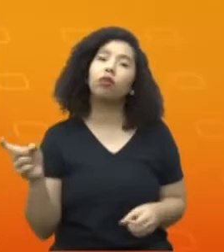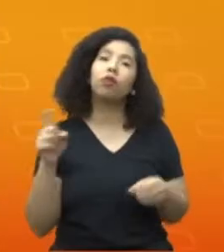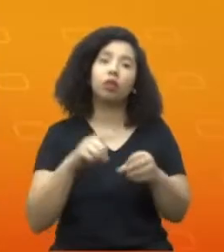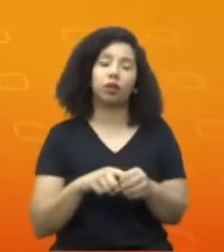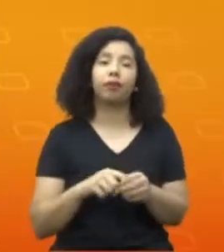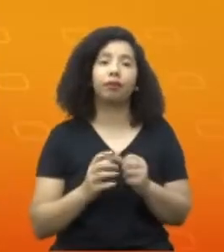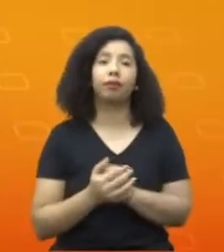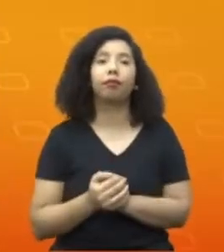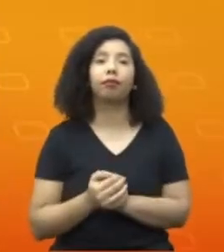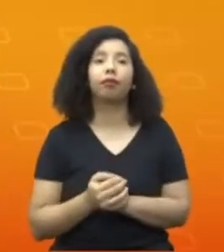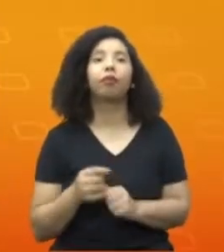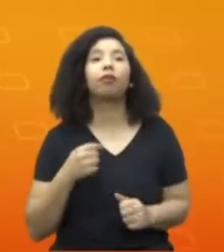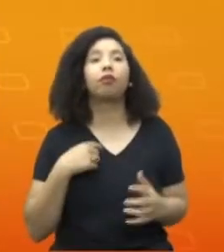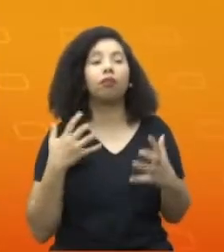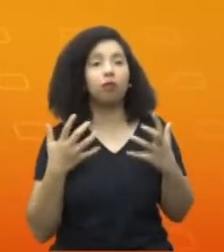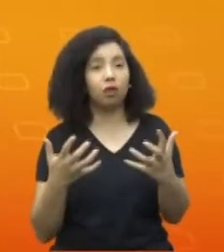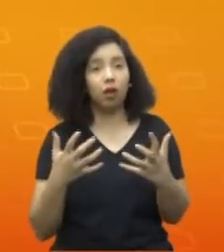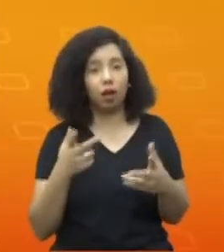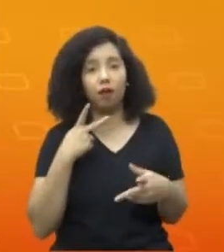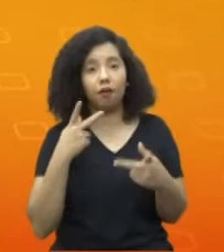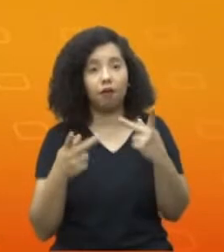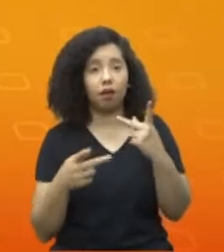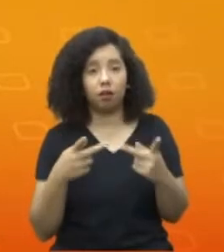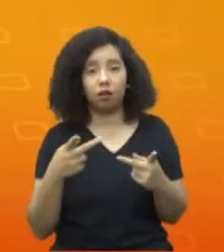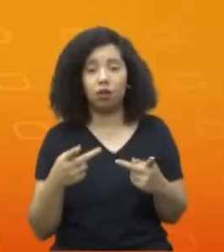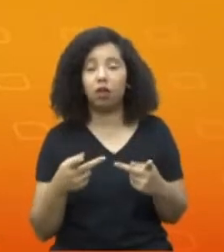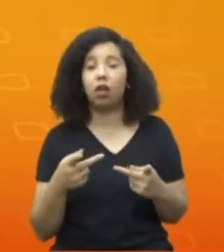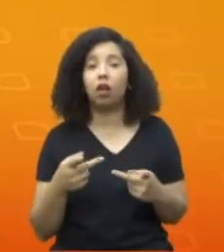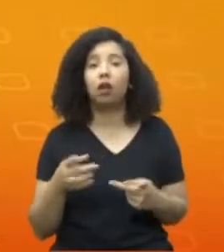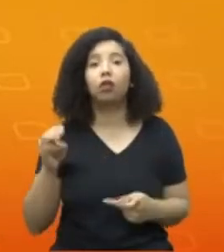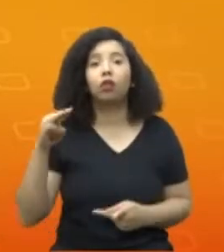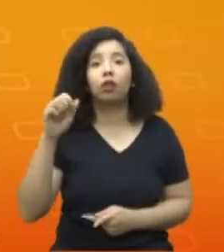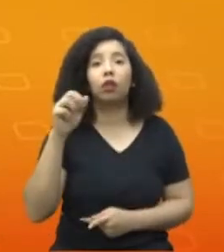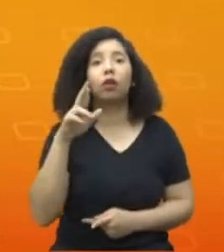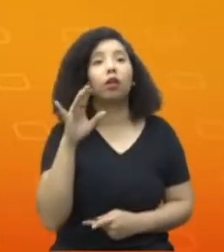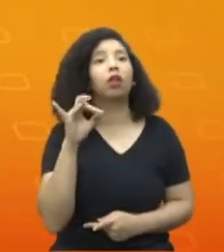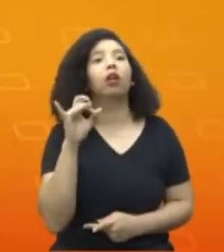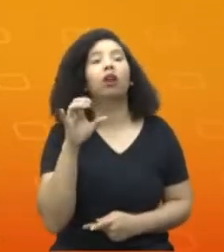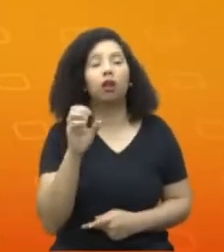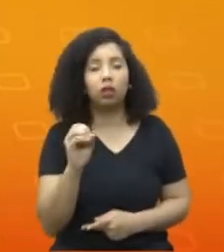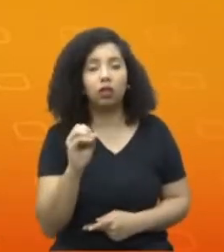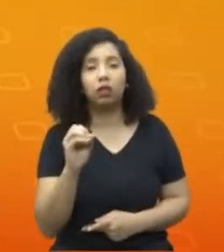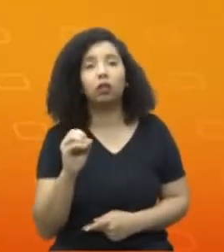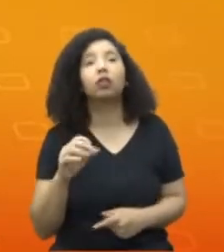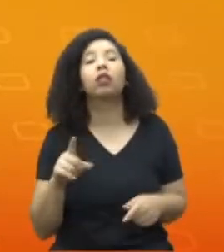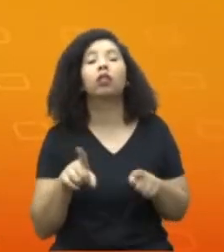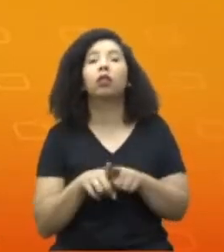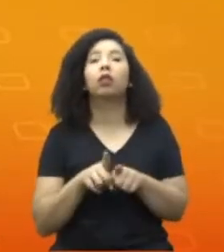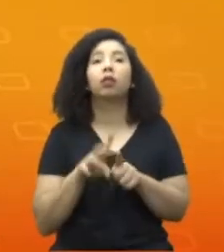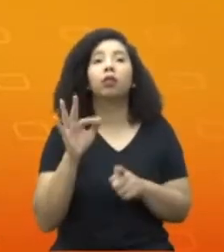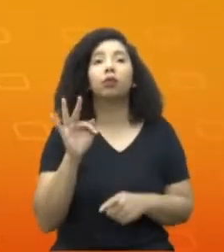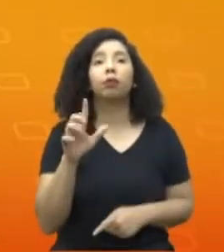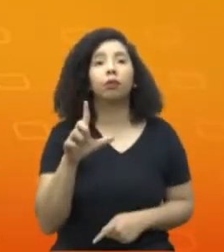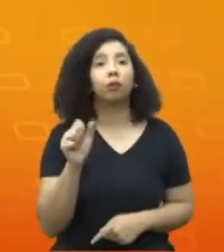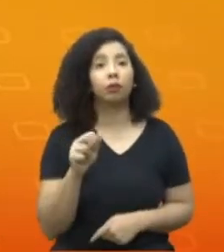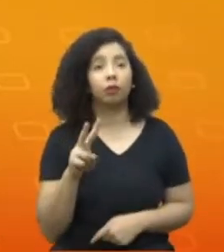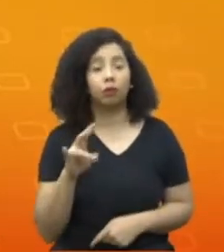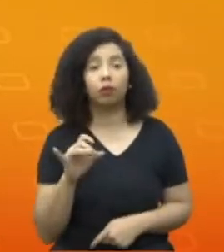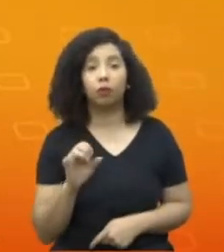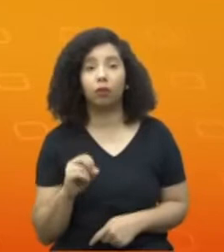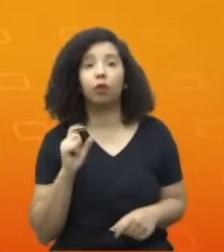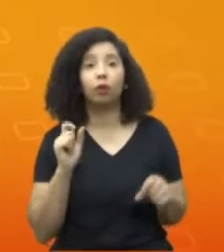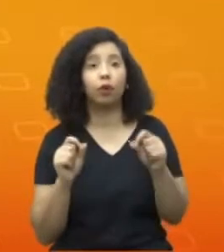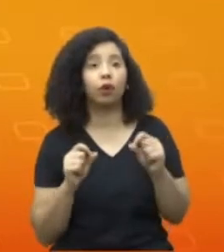Eu aqui queria colocar para o Márcio e para o Flávio uma questão